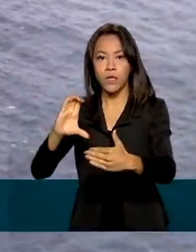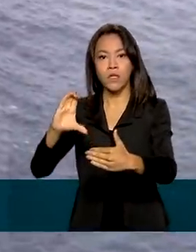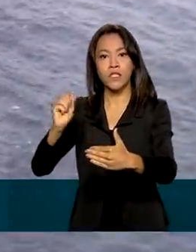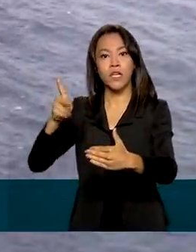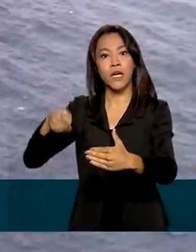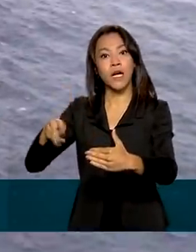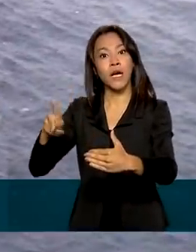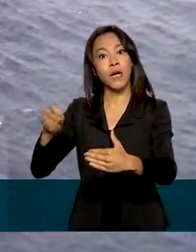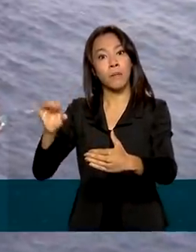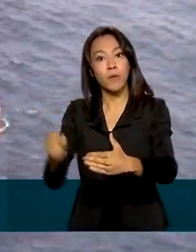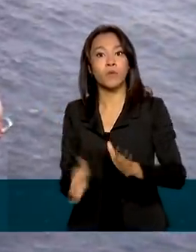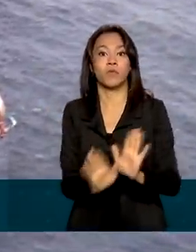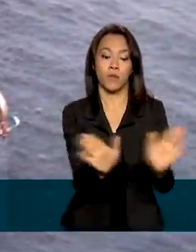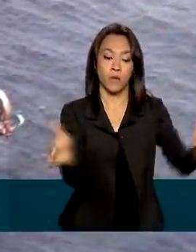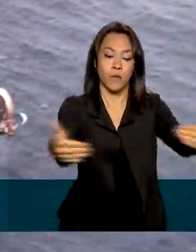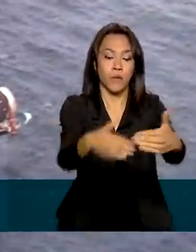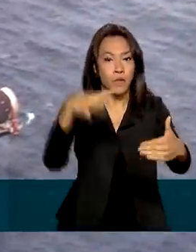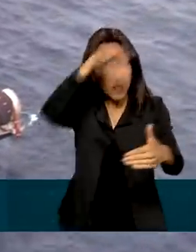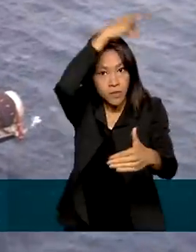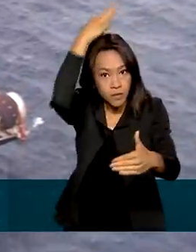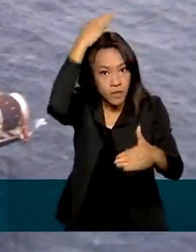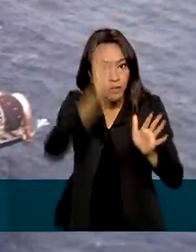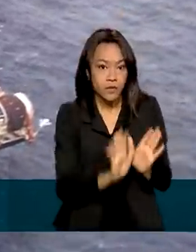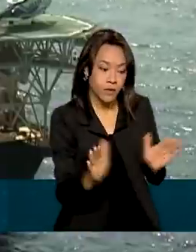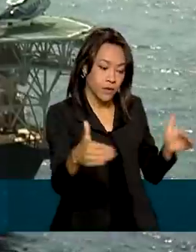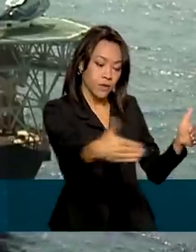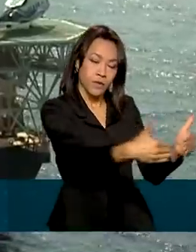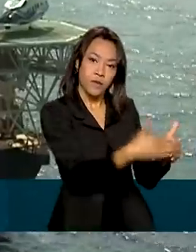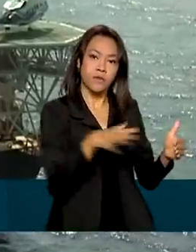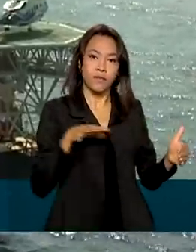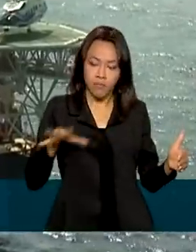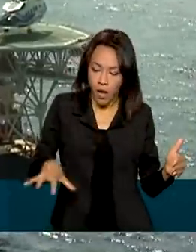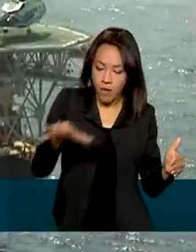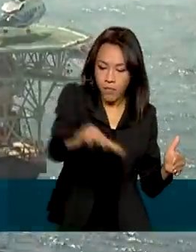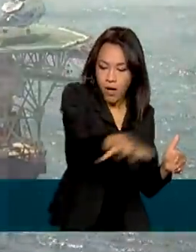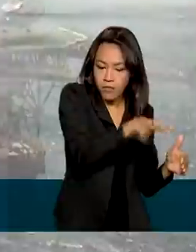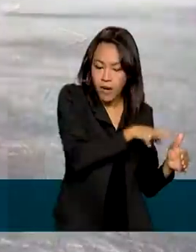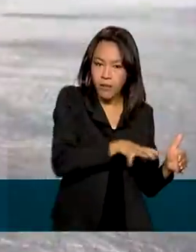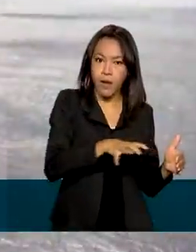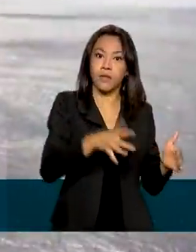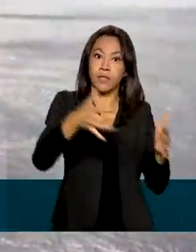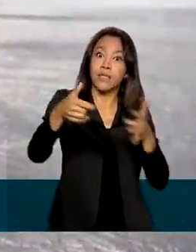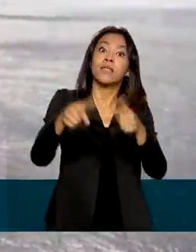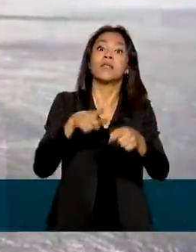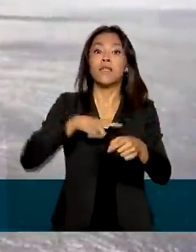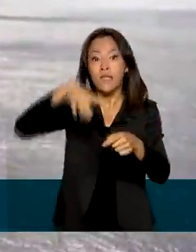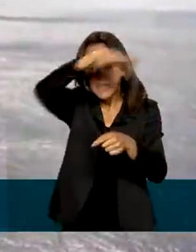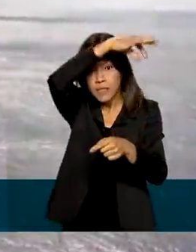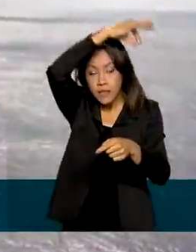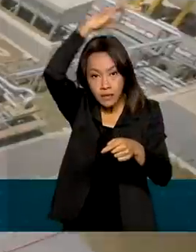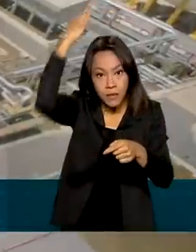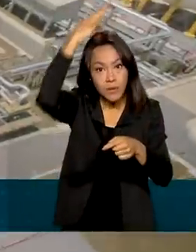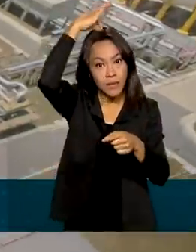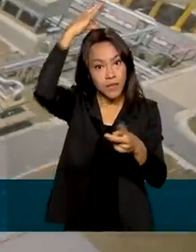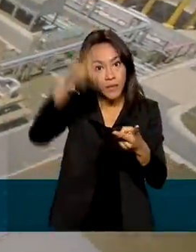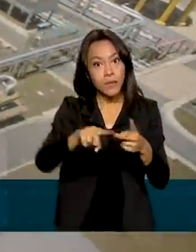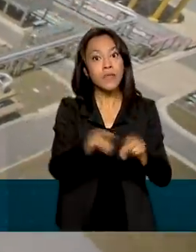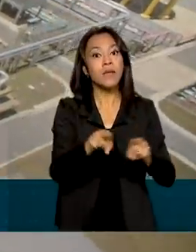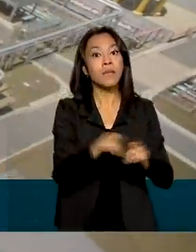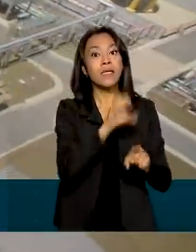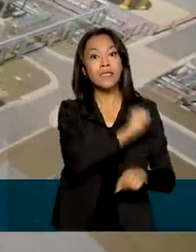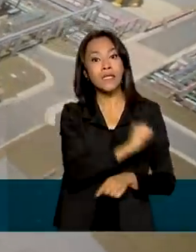a bacia de Santos e a bacia do Espírito Santo, que ficam localizadas em uma faixa de 800 quilômetros, entre o Espírito Santo e Santa Catarina.